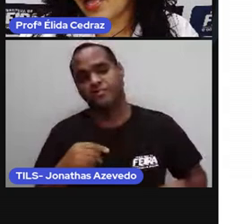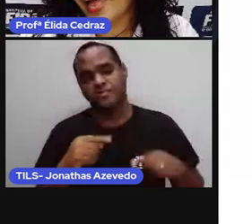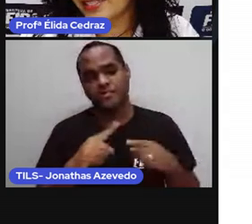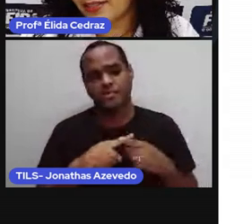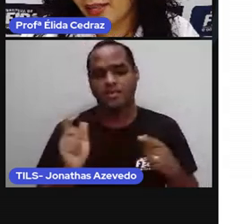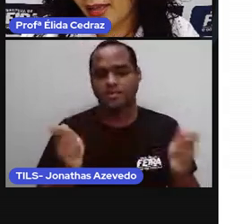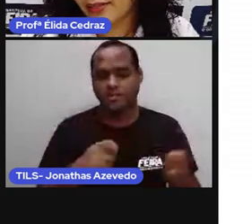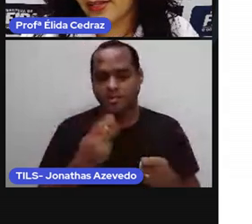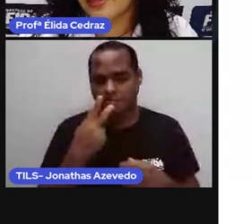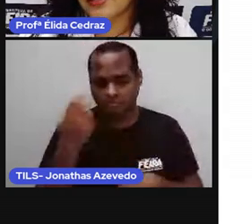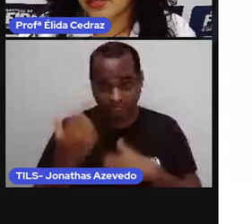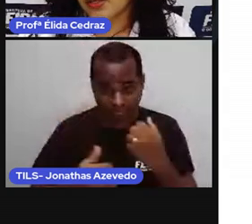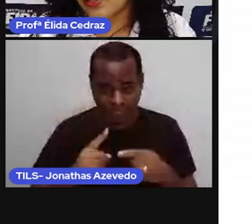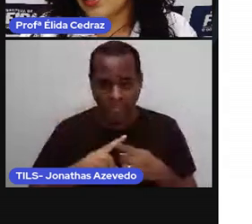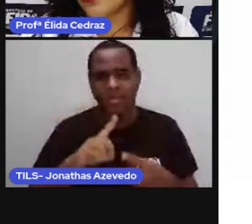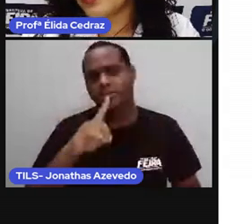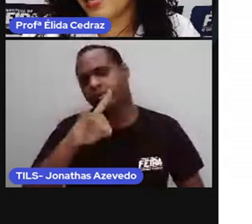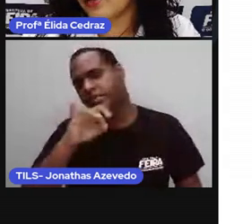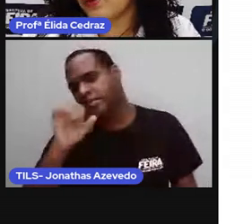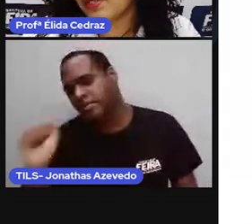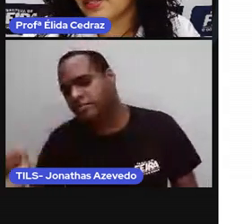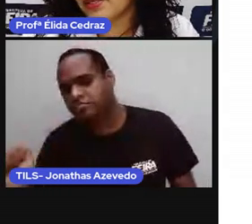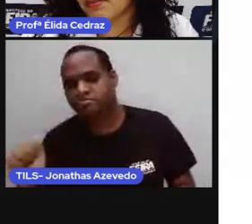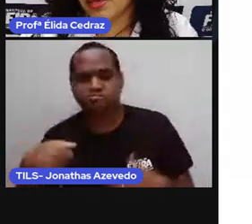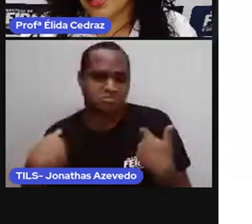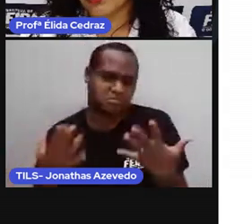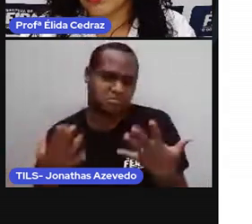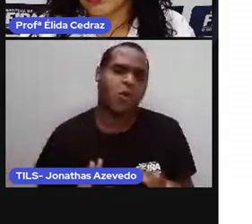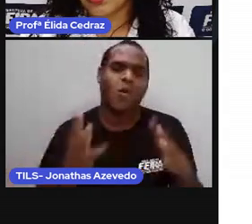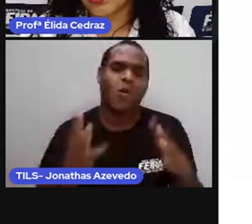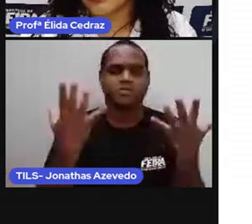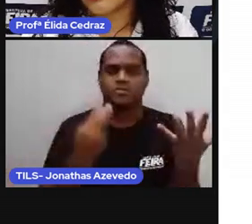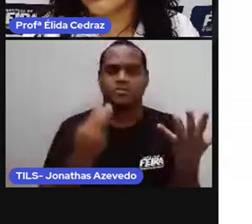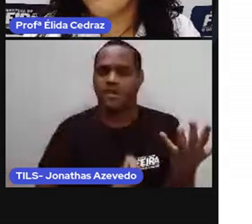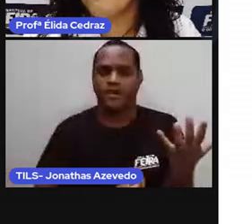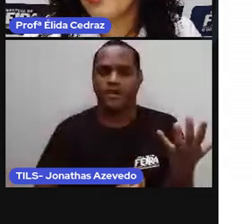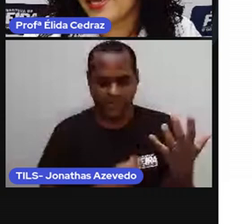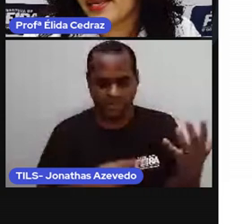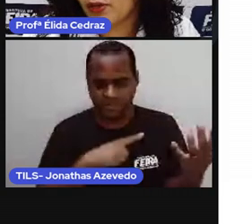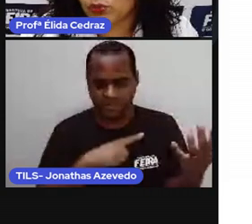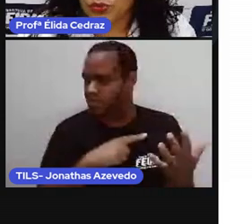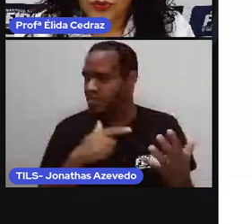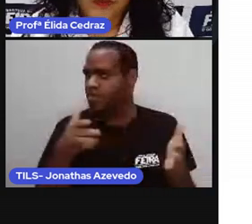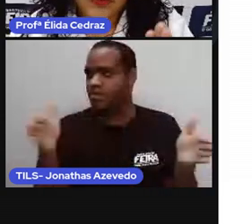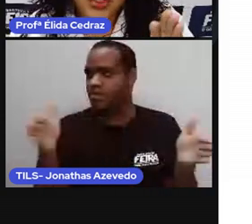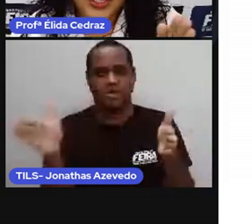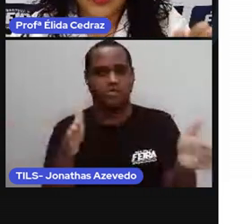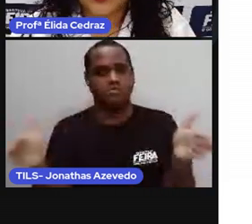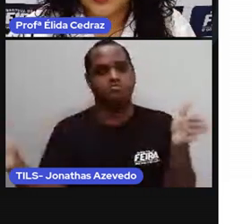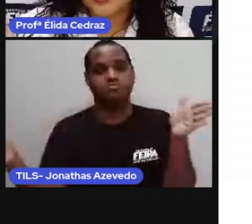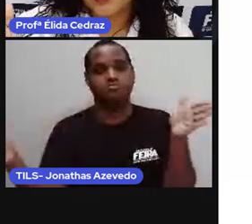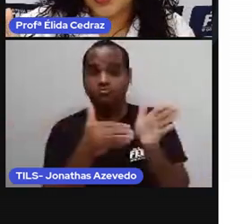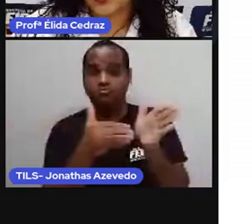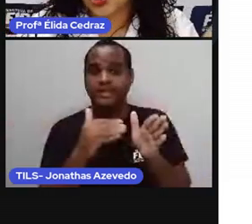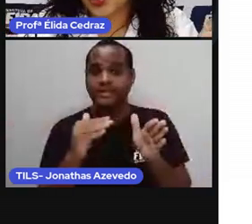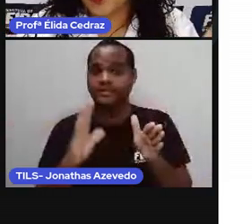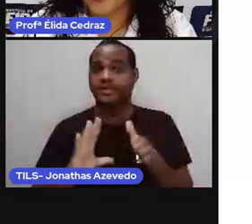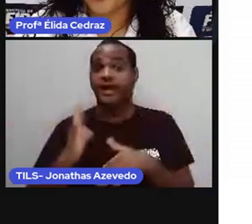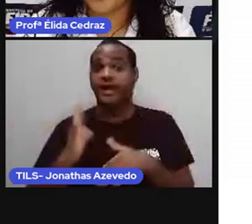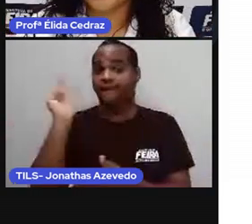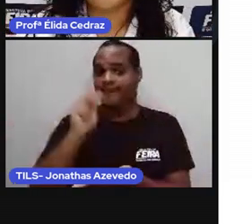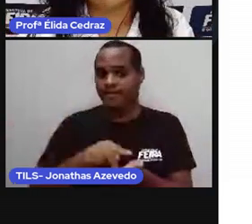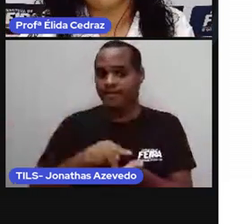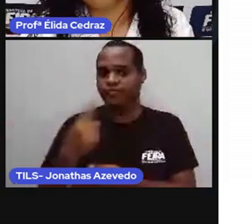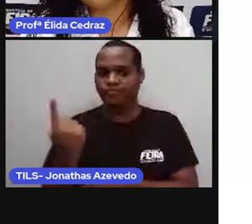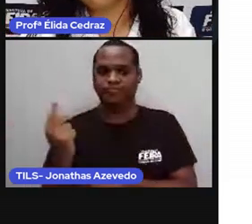as datas e os acontecimentos e o período de acontecimento de